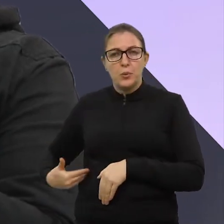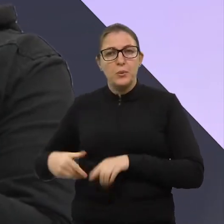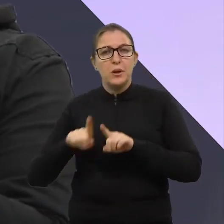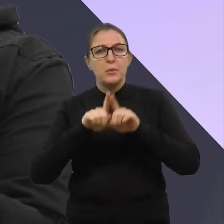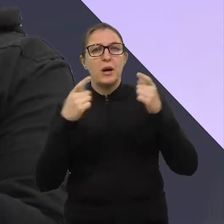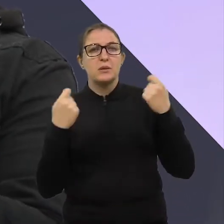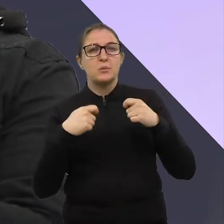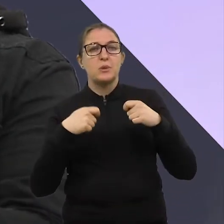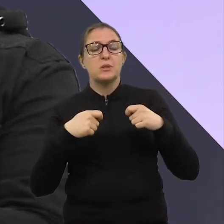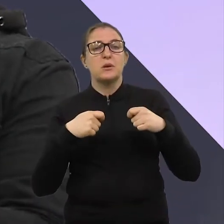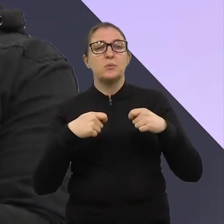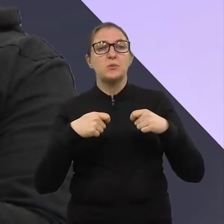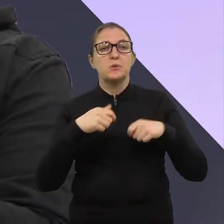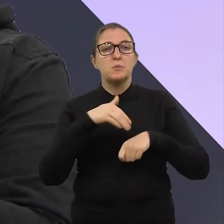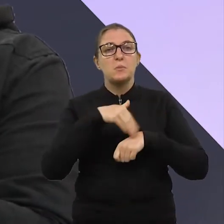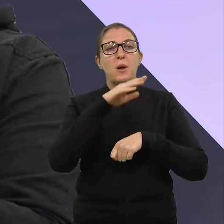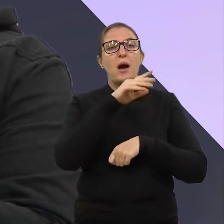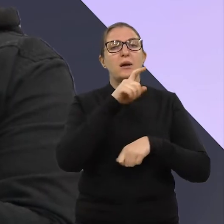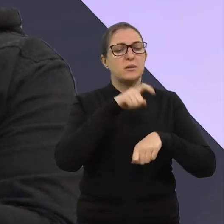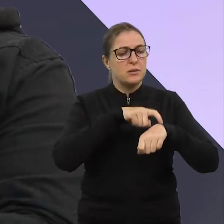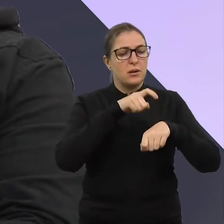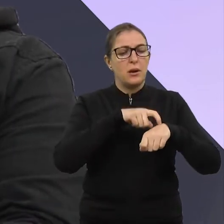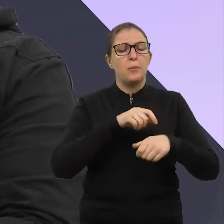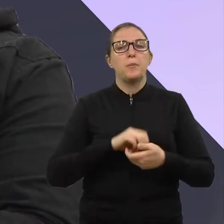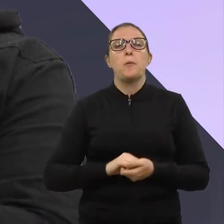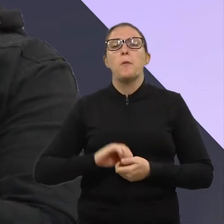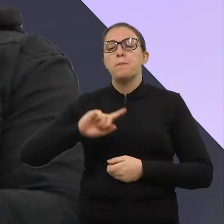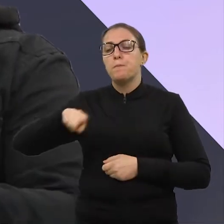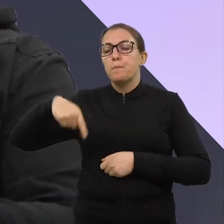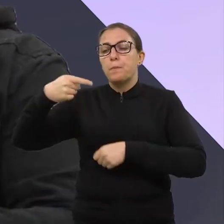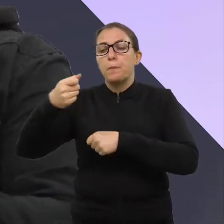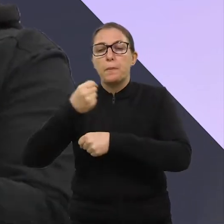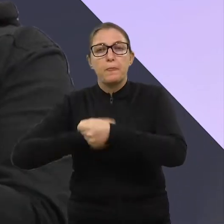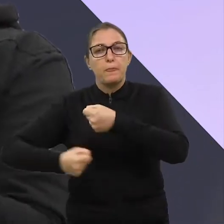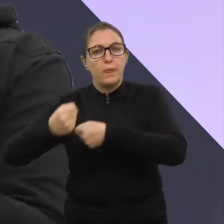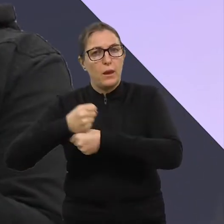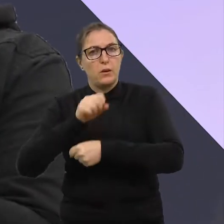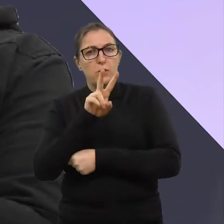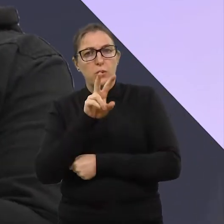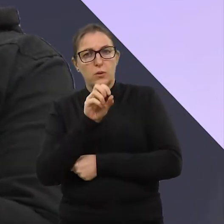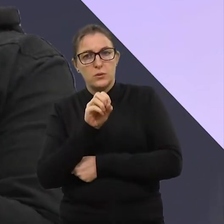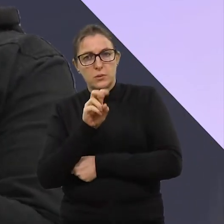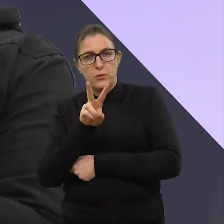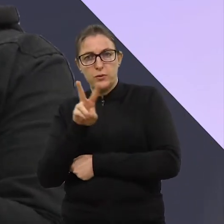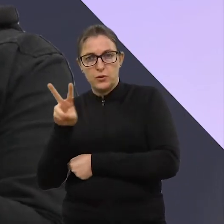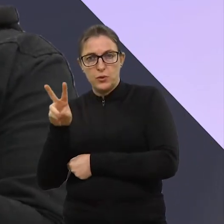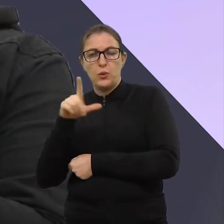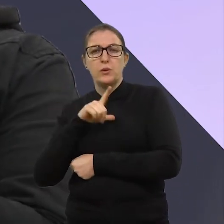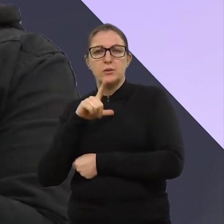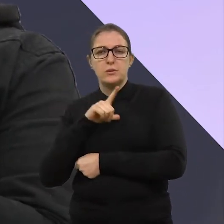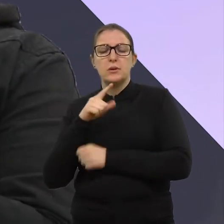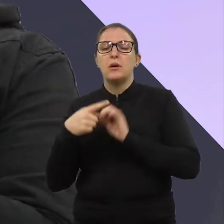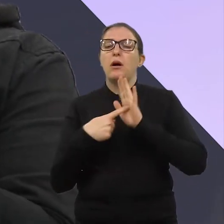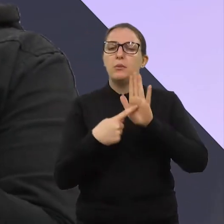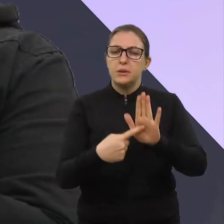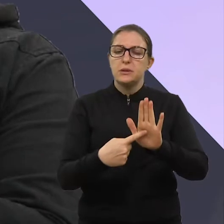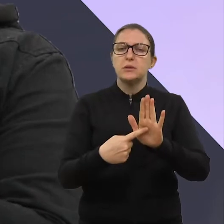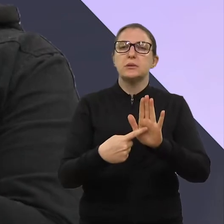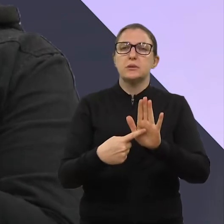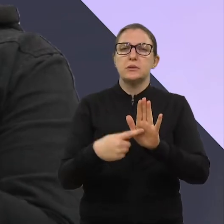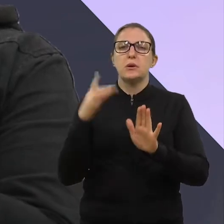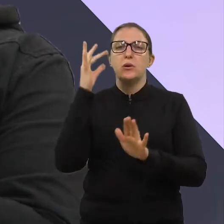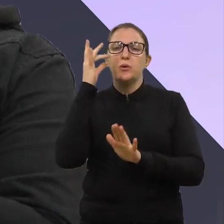fluxo maior de tempo. ano que vem, se Natal dos 22, sim, aí com uma grande presença da questão das